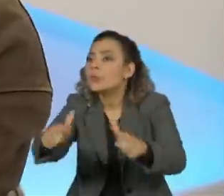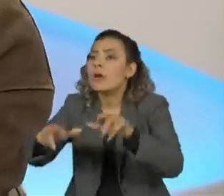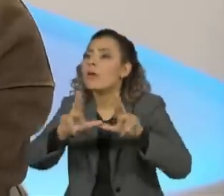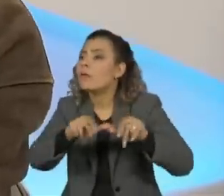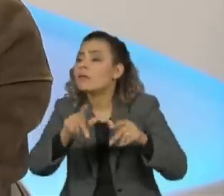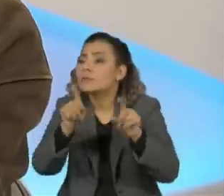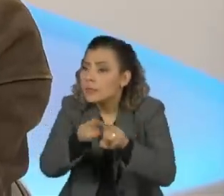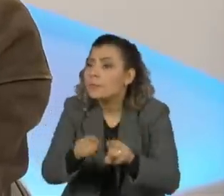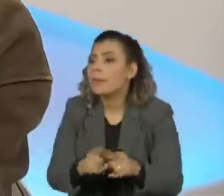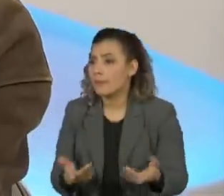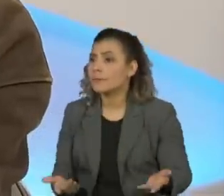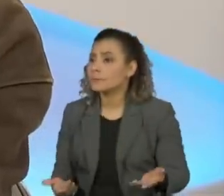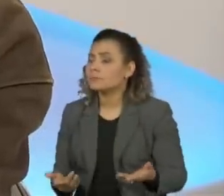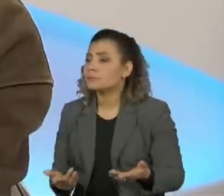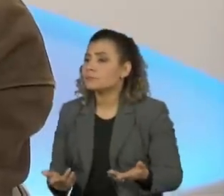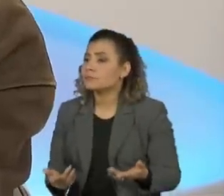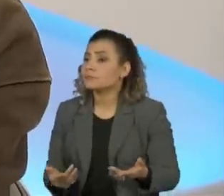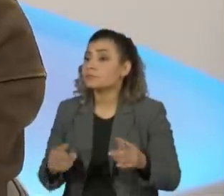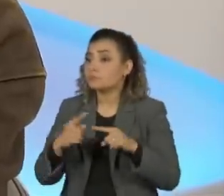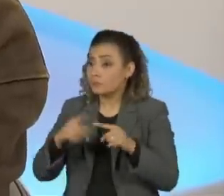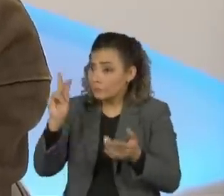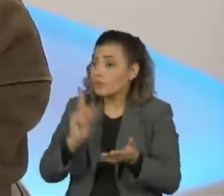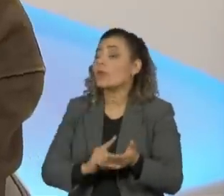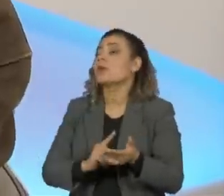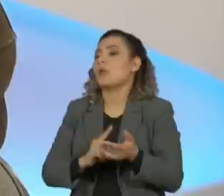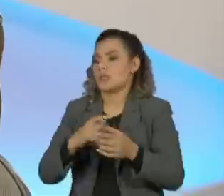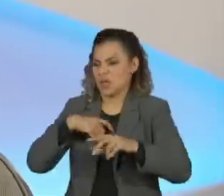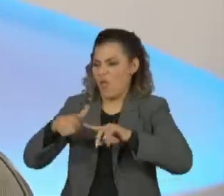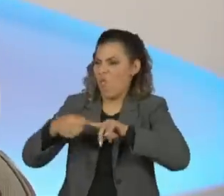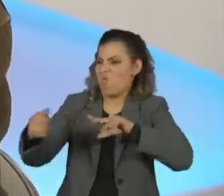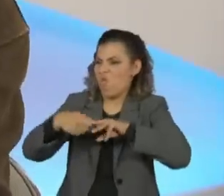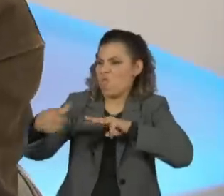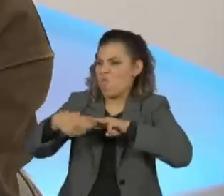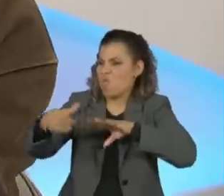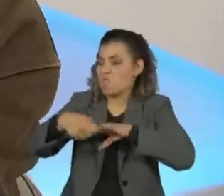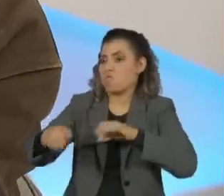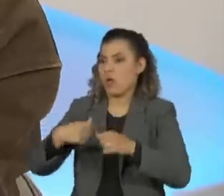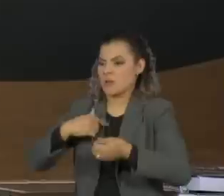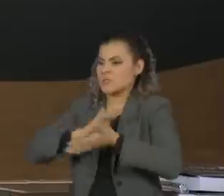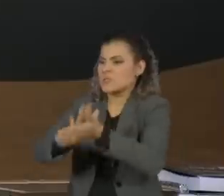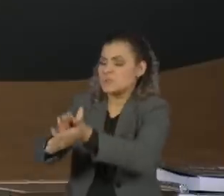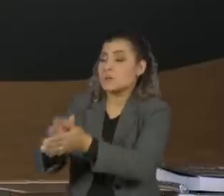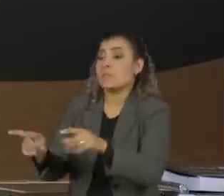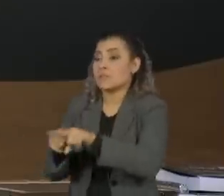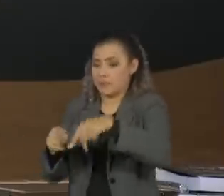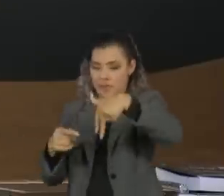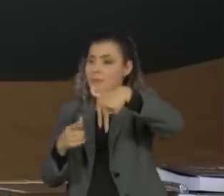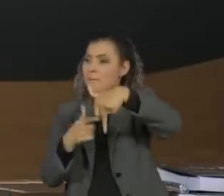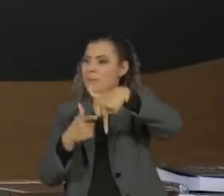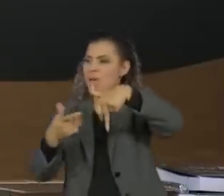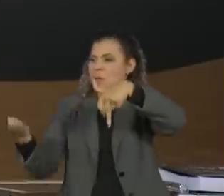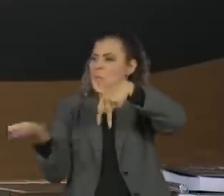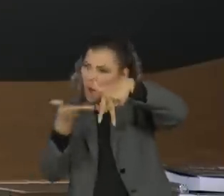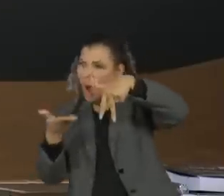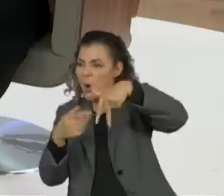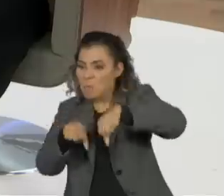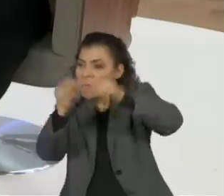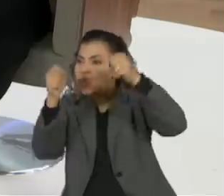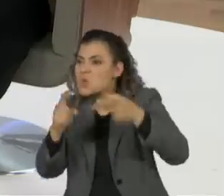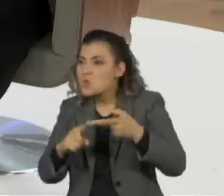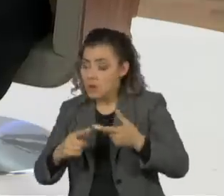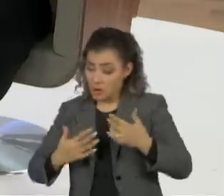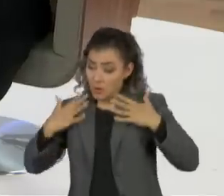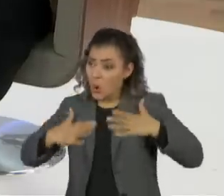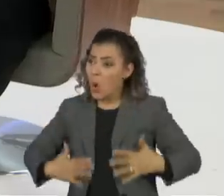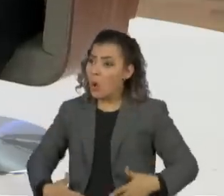um cara foi torturado, arrancaram as unhas dele, fraturaram a canela, a fratura exposta, queimaram o corpo